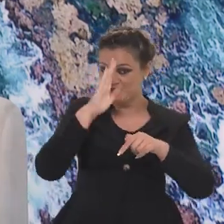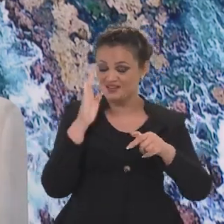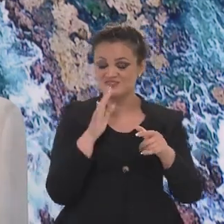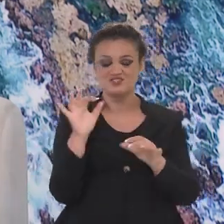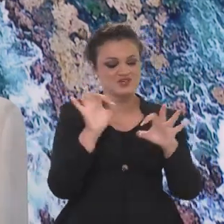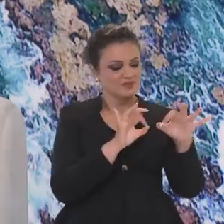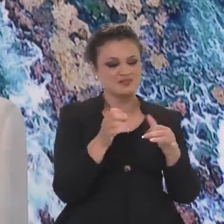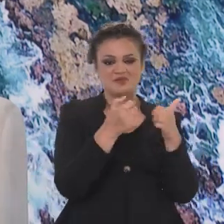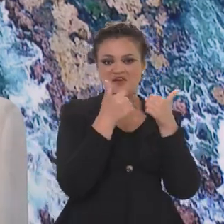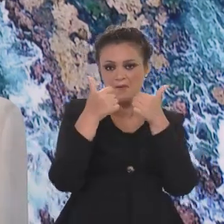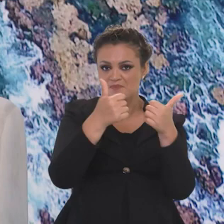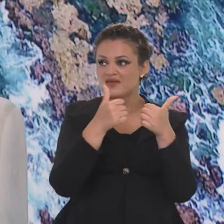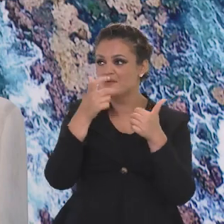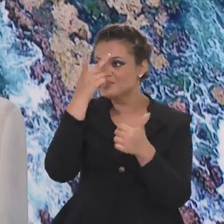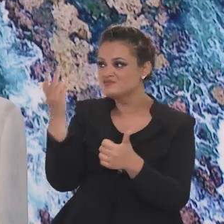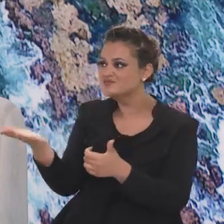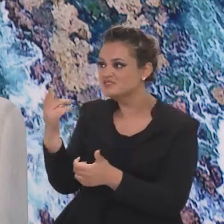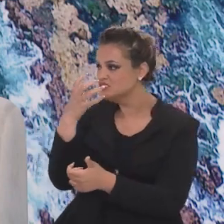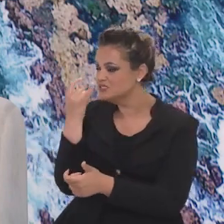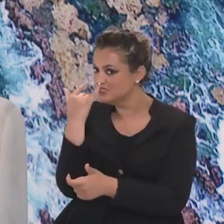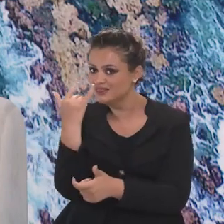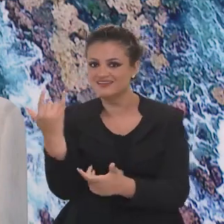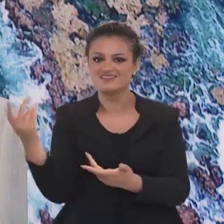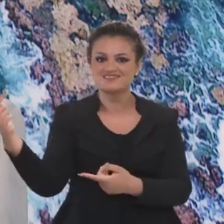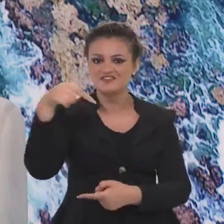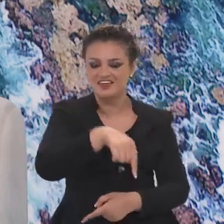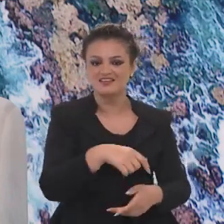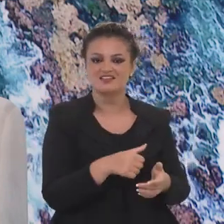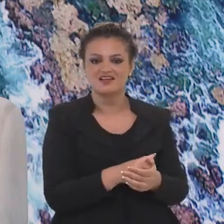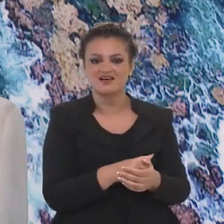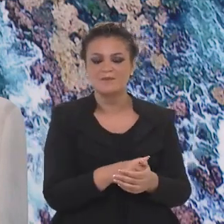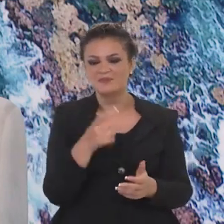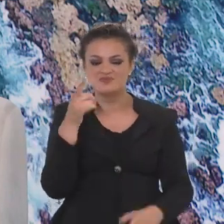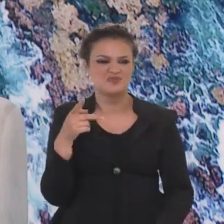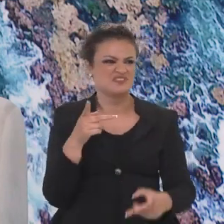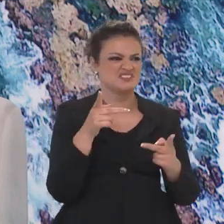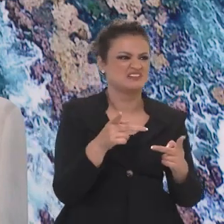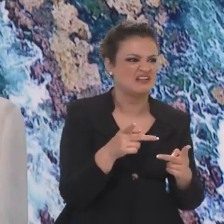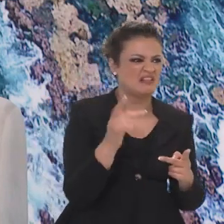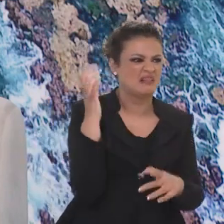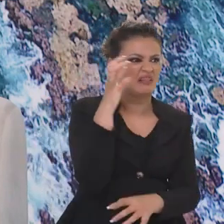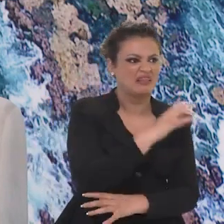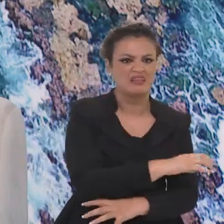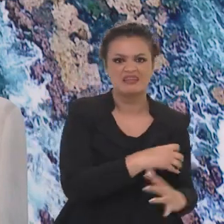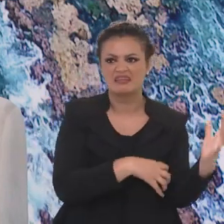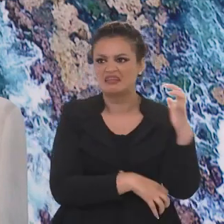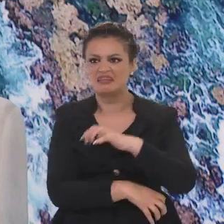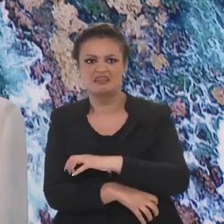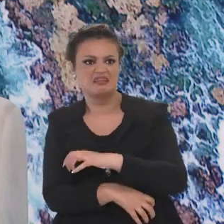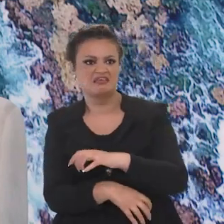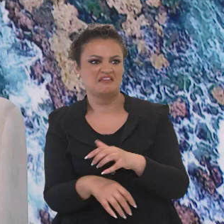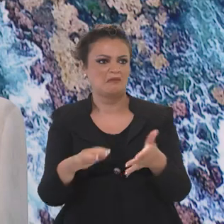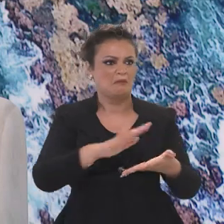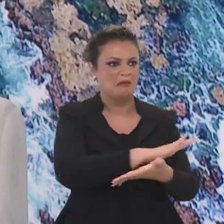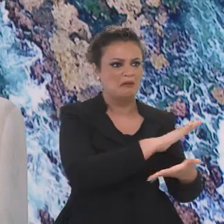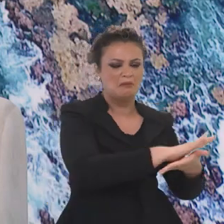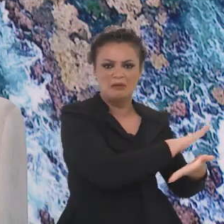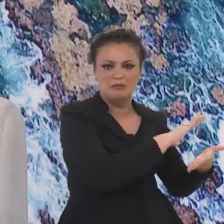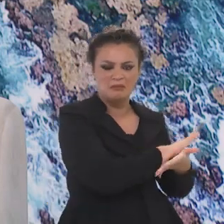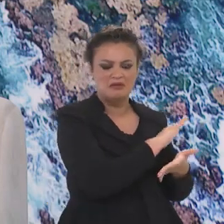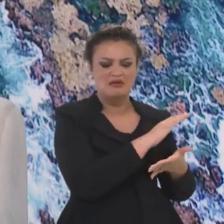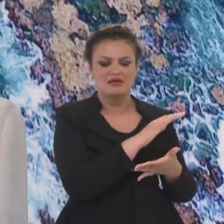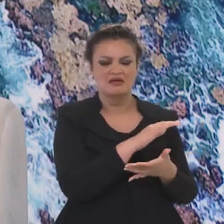mundo, é esse Brasil que a gente tem que construir, que vai atrair gente. Ninguém vai para um lugar para ver uma natureza sendo destruída, para